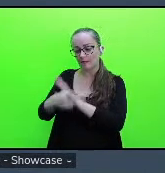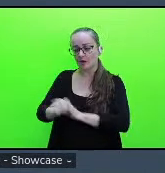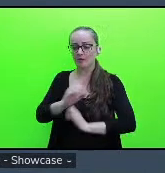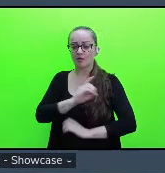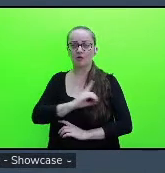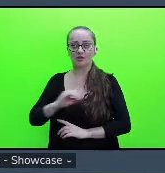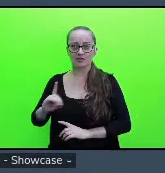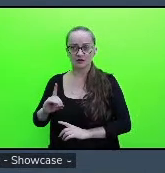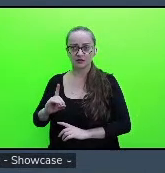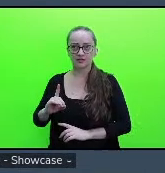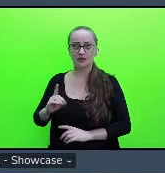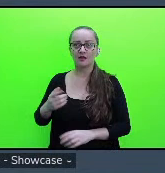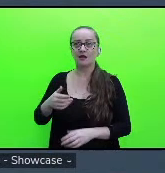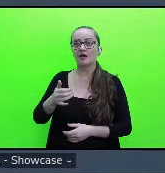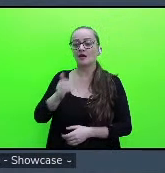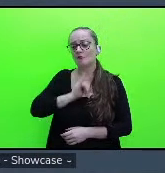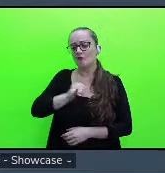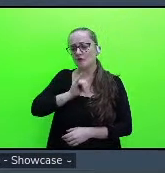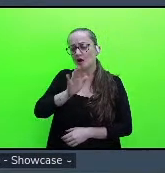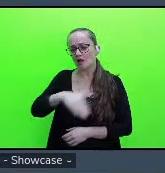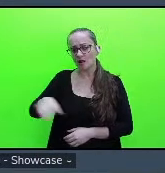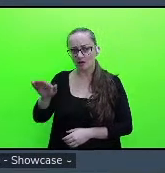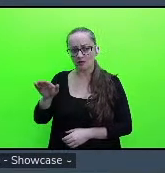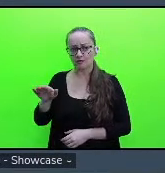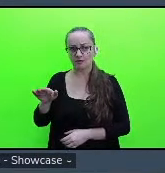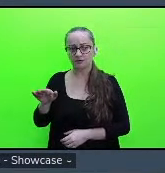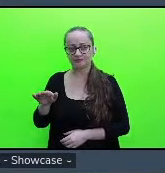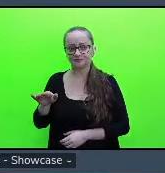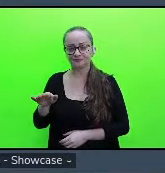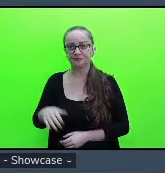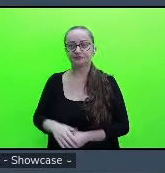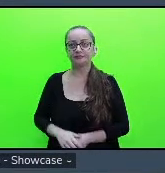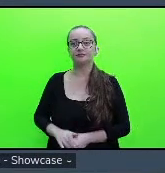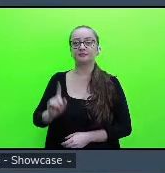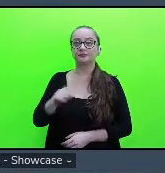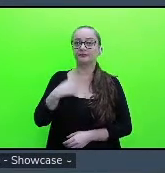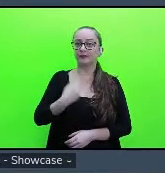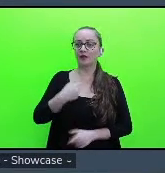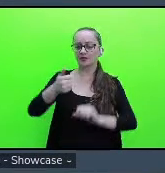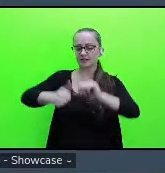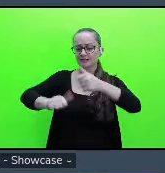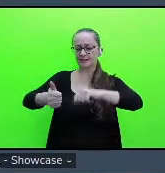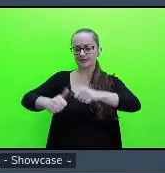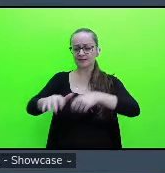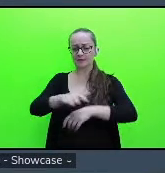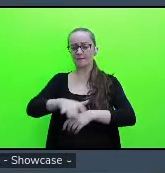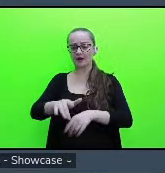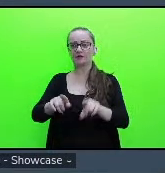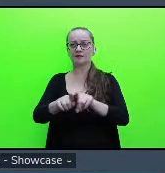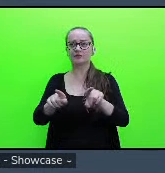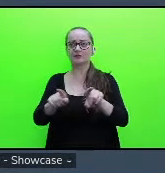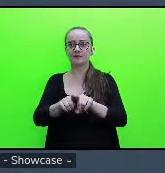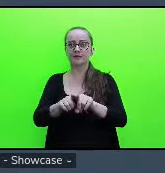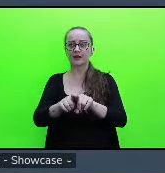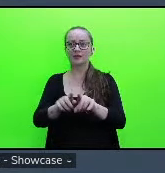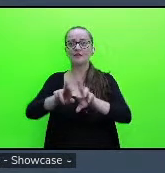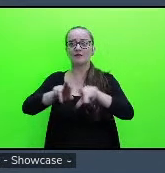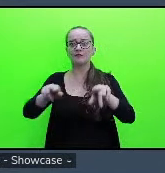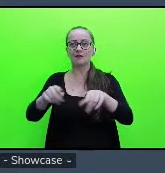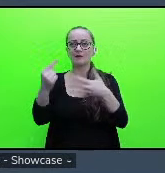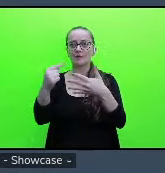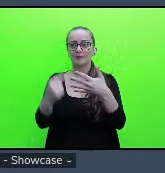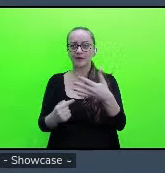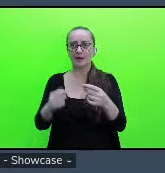relatos de alunos nós estamos analisando essa parte também da interdisciplinaridade e o impacto na